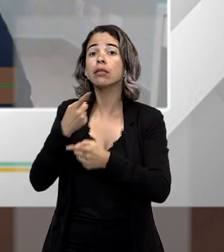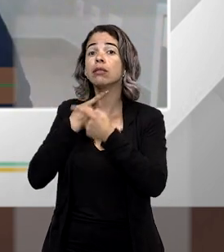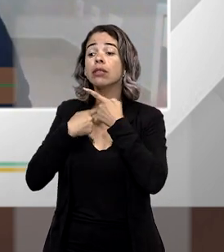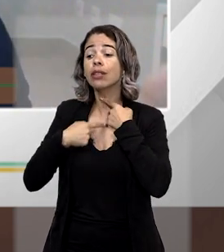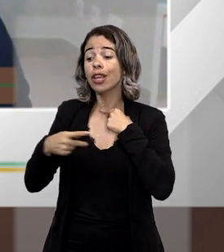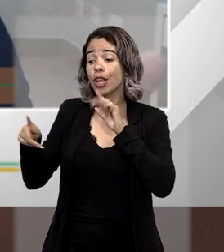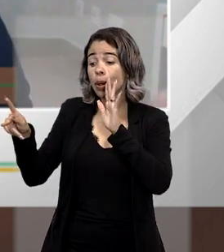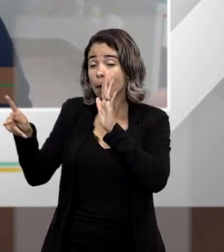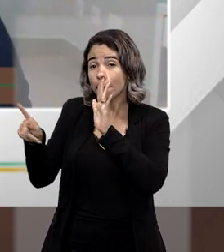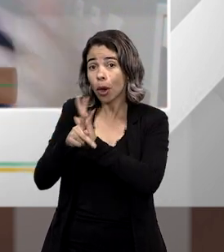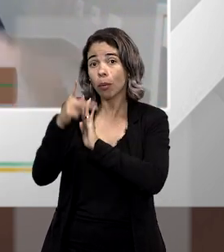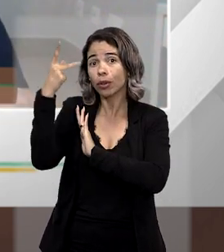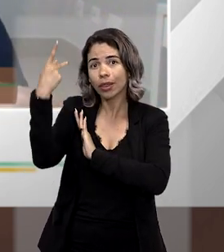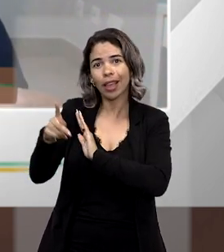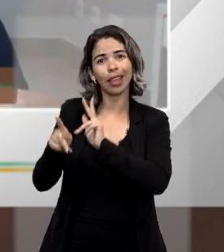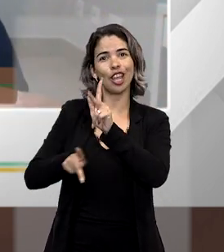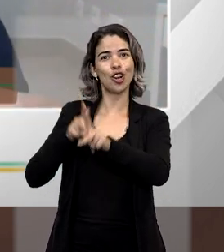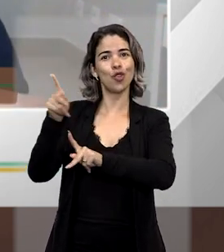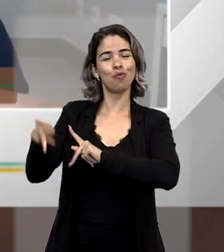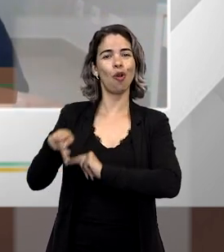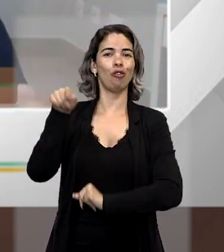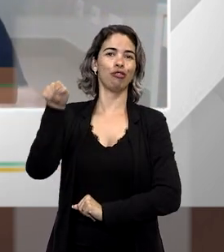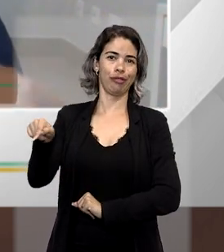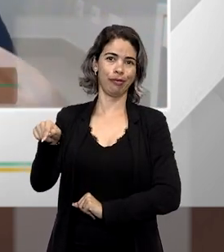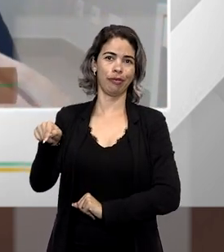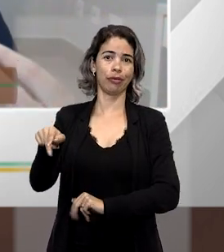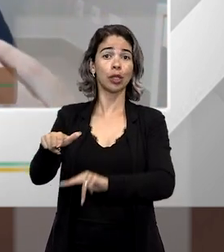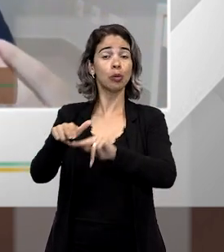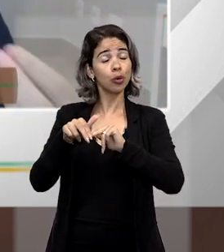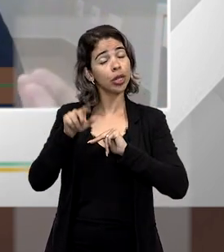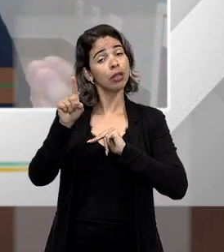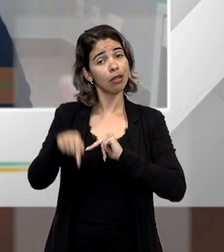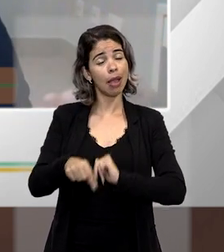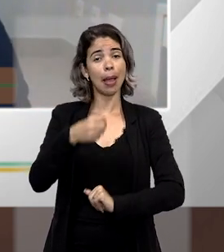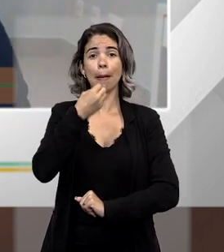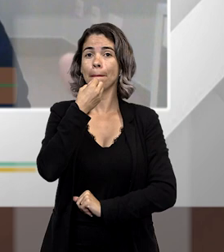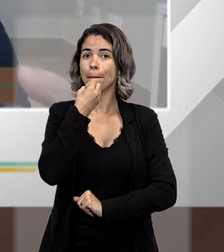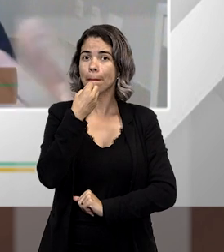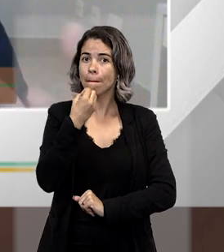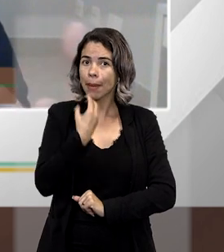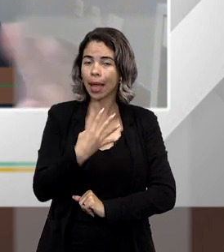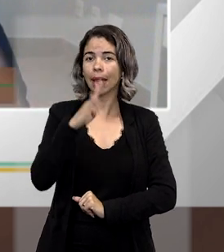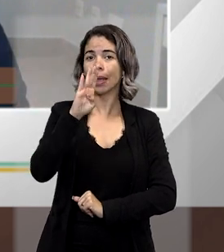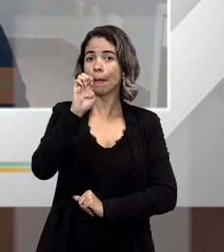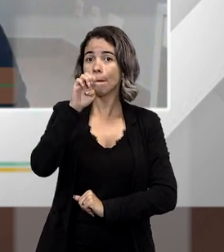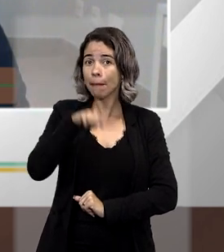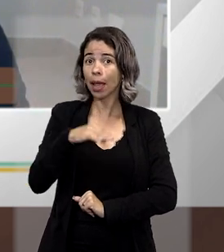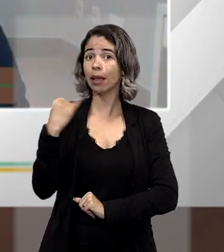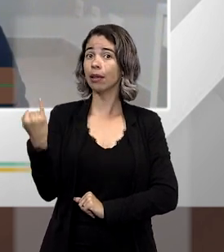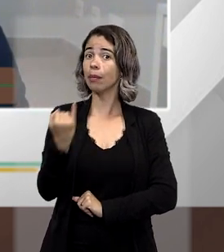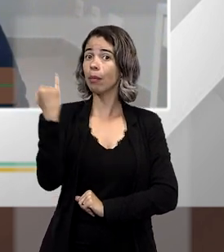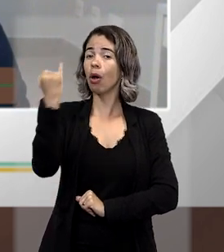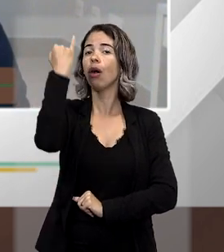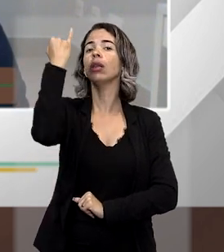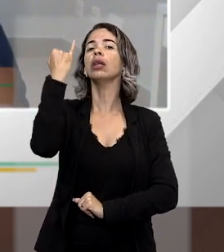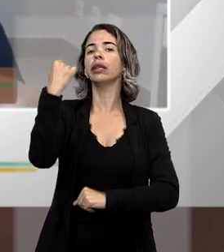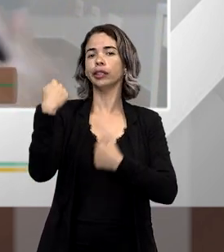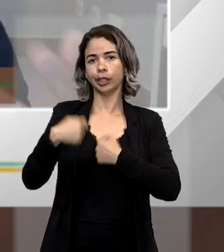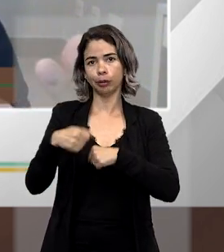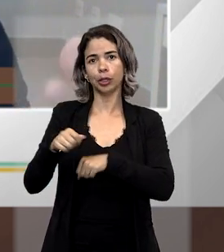desejos daquela população que ele representa. Então, é por isso que é um bem jurídico bastante importante, mesmo de ser protegido